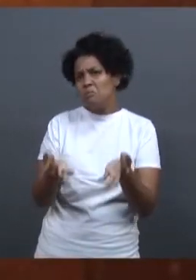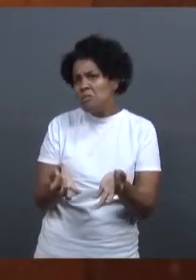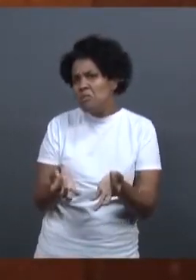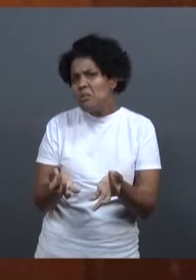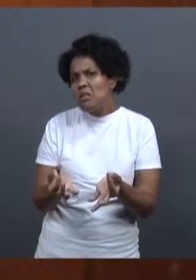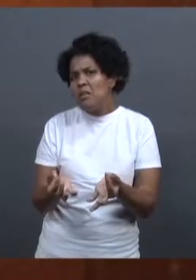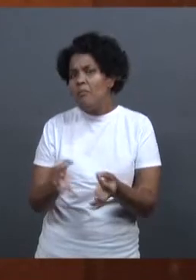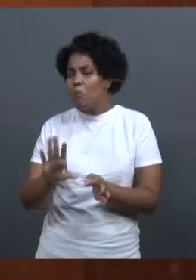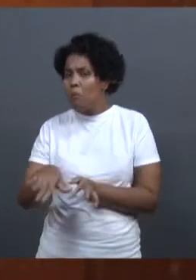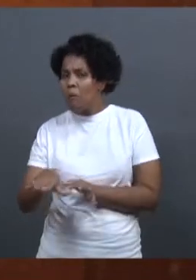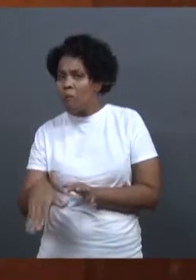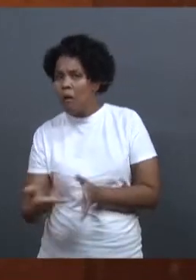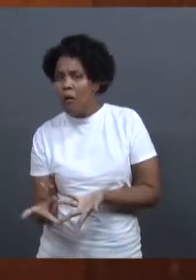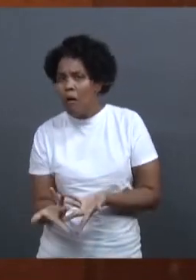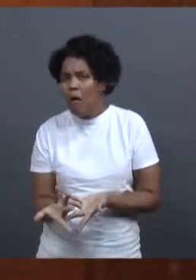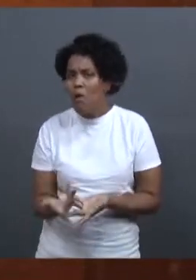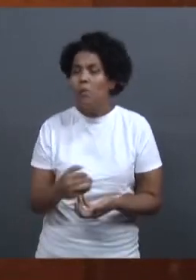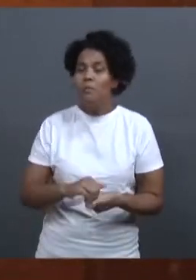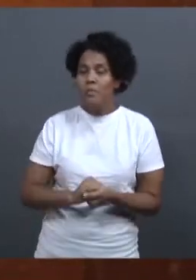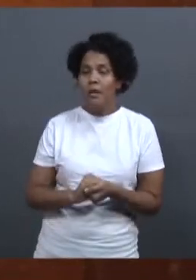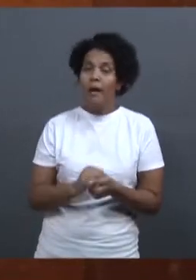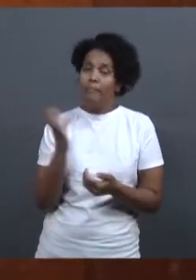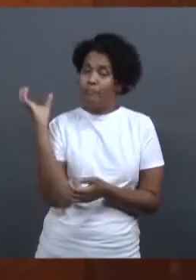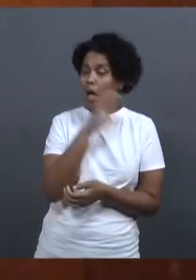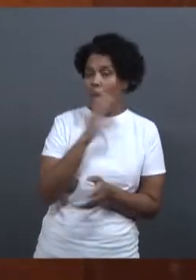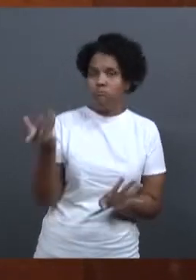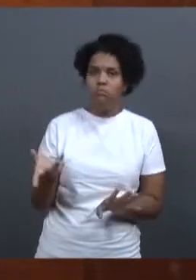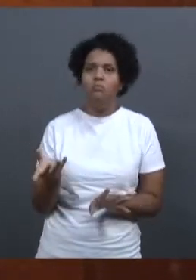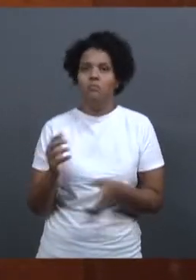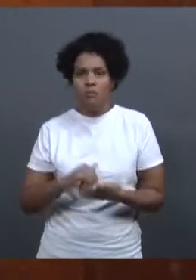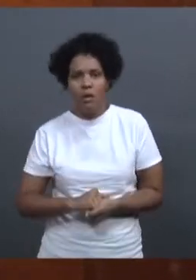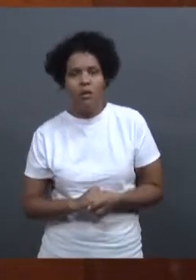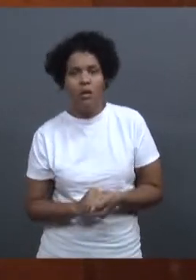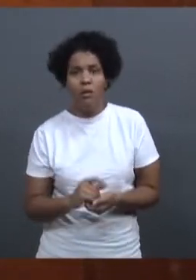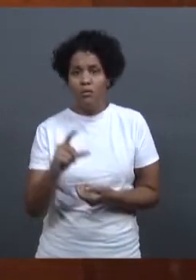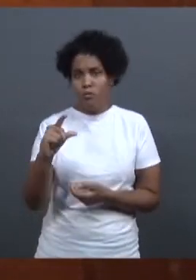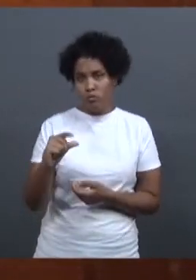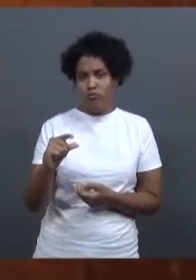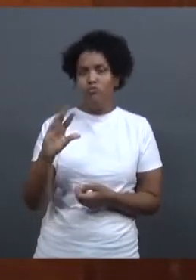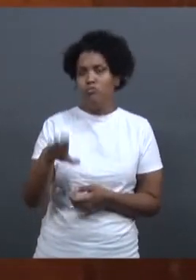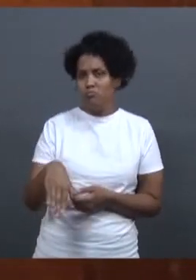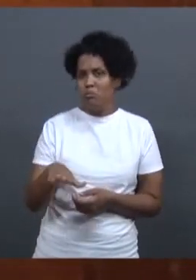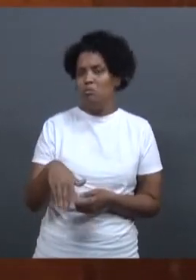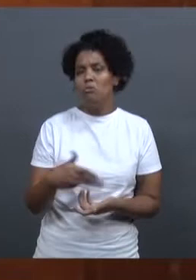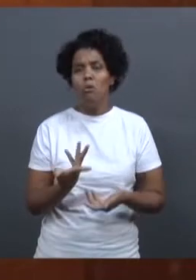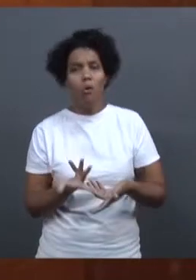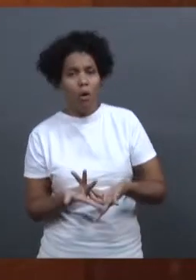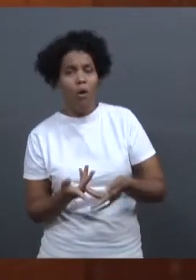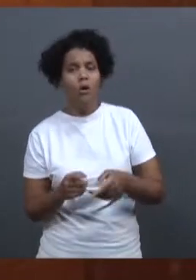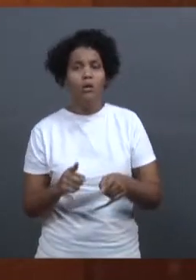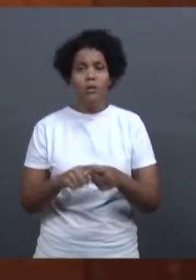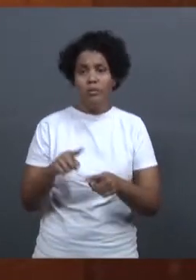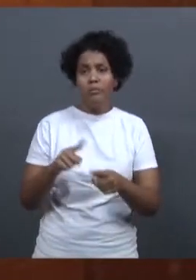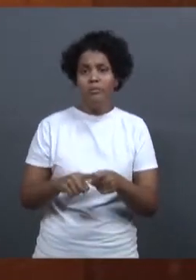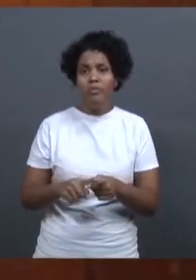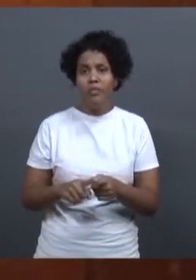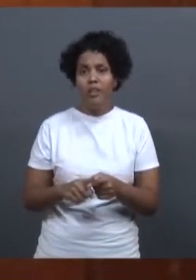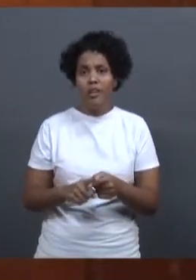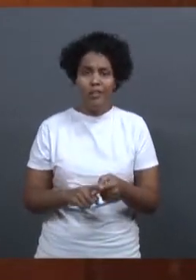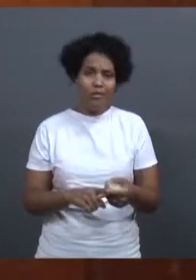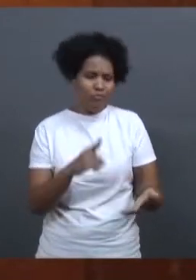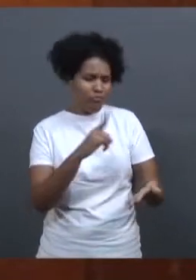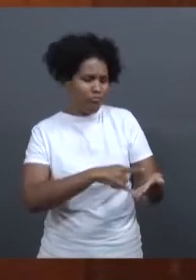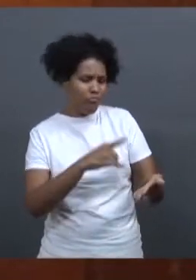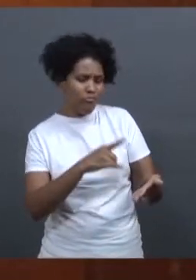pouquinho mais simplificado, um pouquinho mais rápido, né? Você acaba tendo um custo menor e porque você, às tem um contrato que você tem que